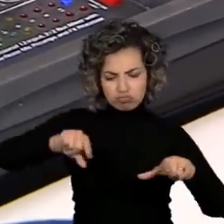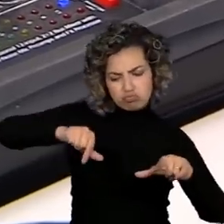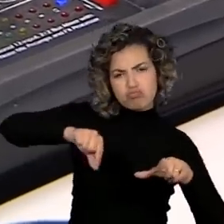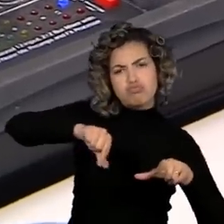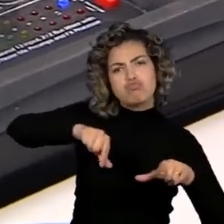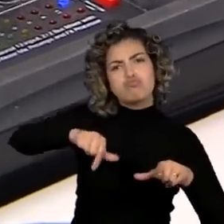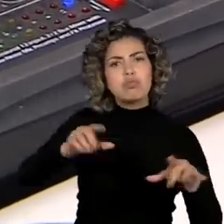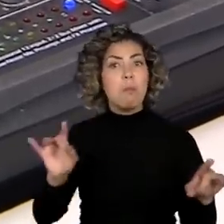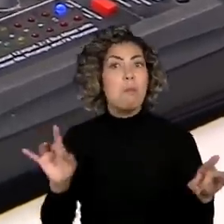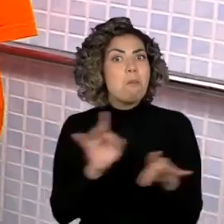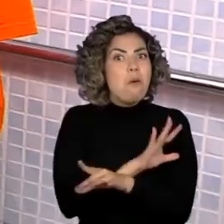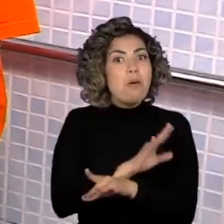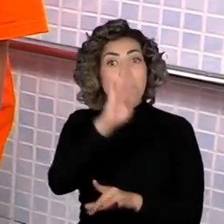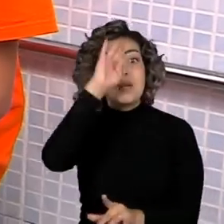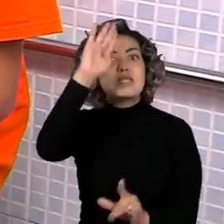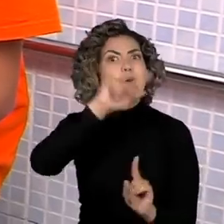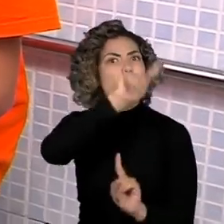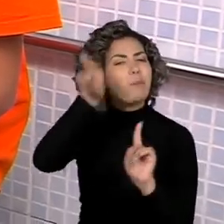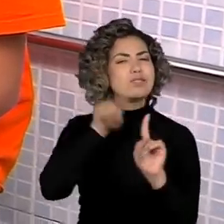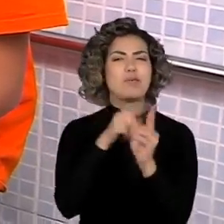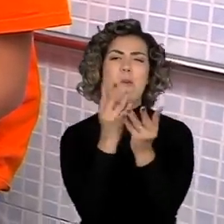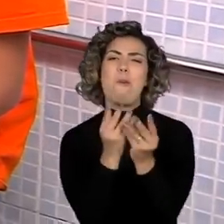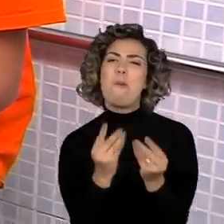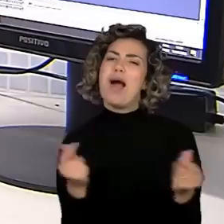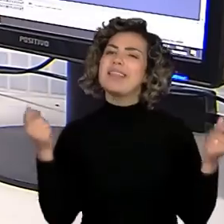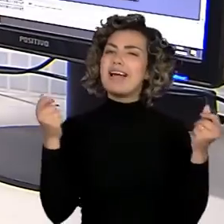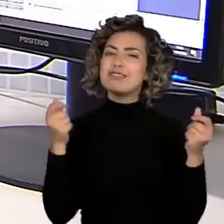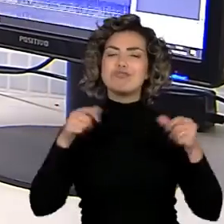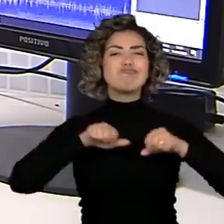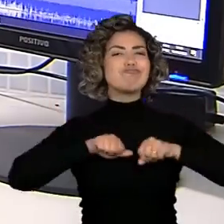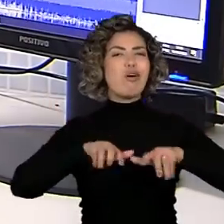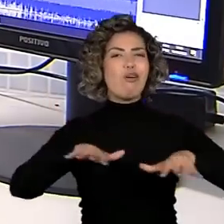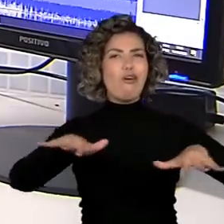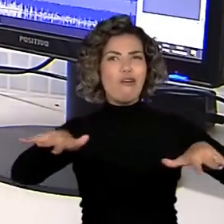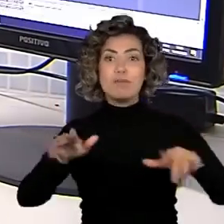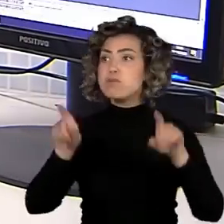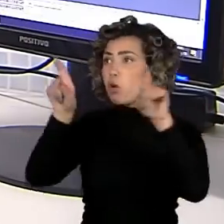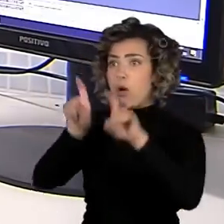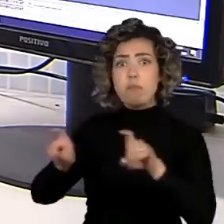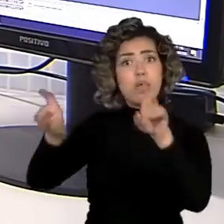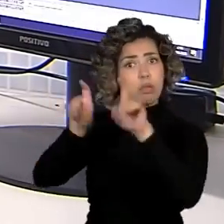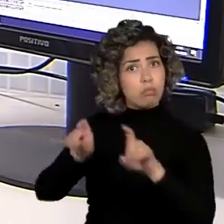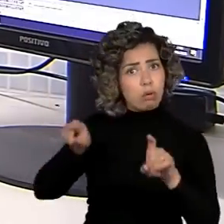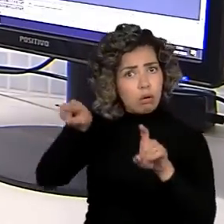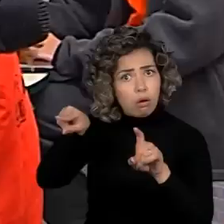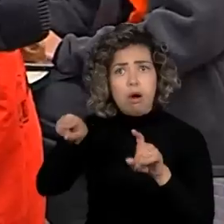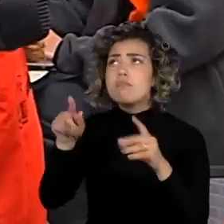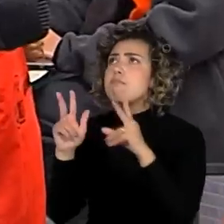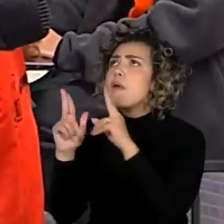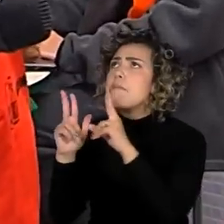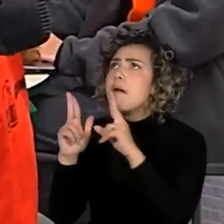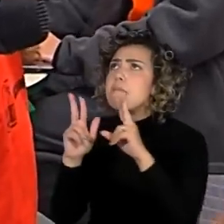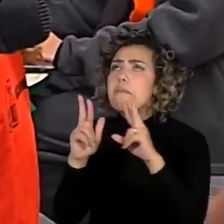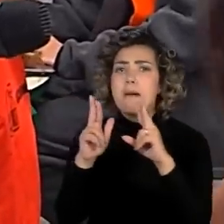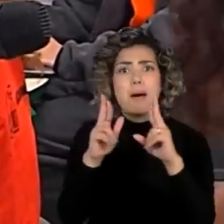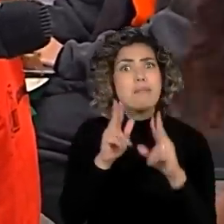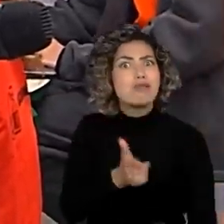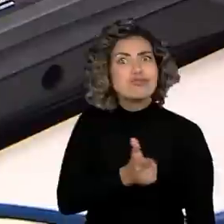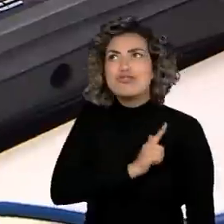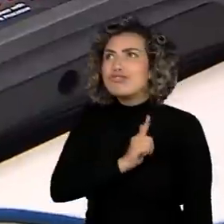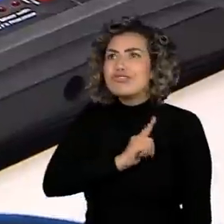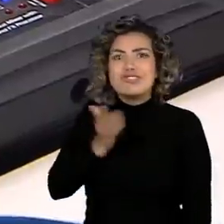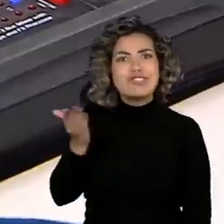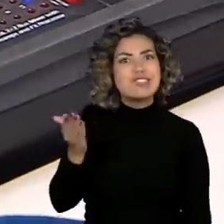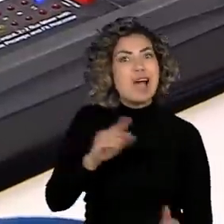uma programação de qualidade para os colegas. Computador com programação de edição, tudo para deixar a